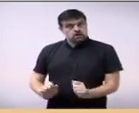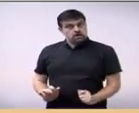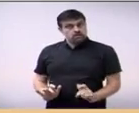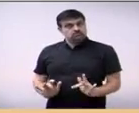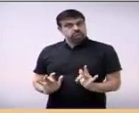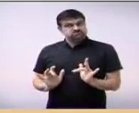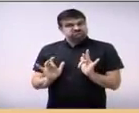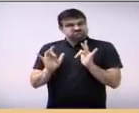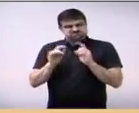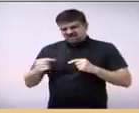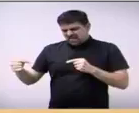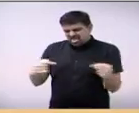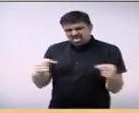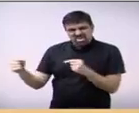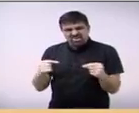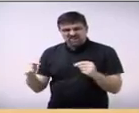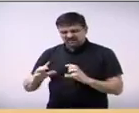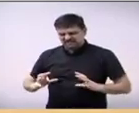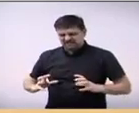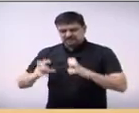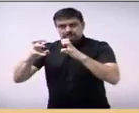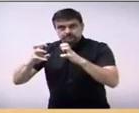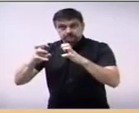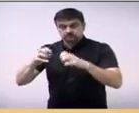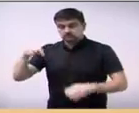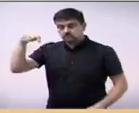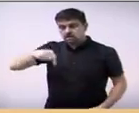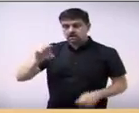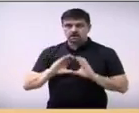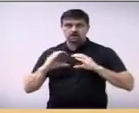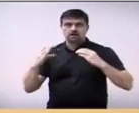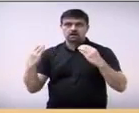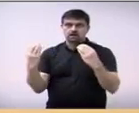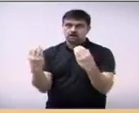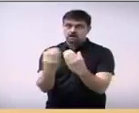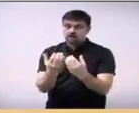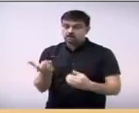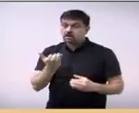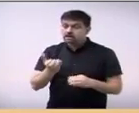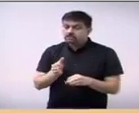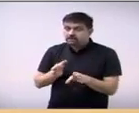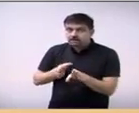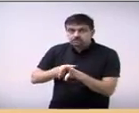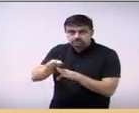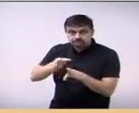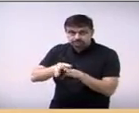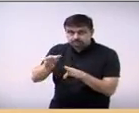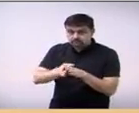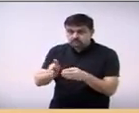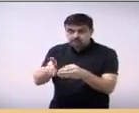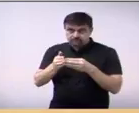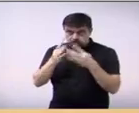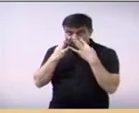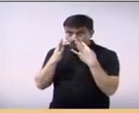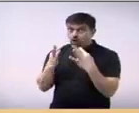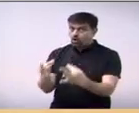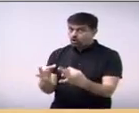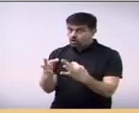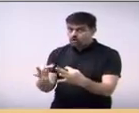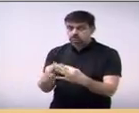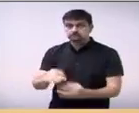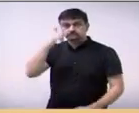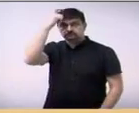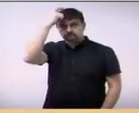acirrados. E é exatamente aqui que quero fazer uma observação interessante. pois,